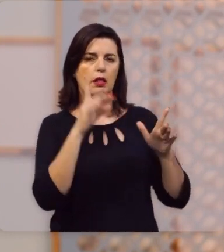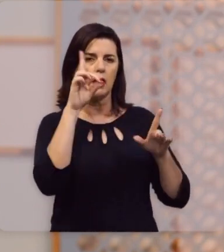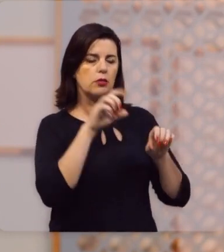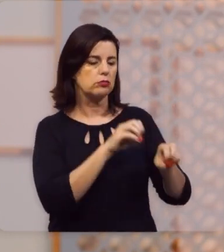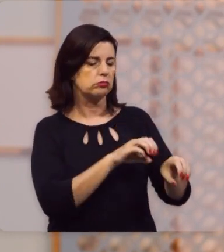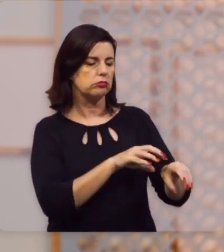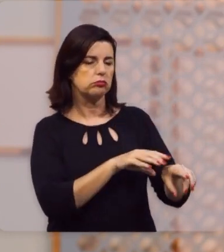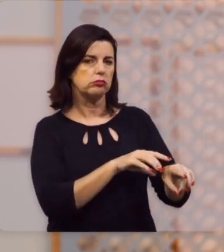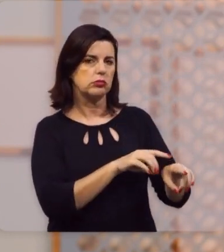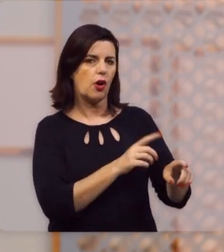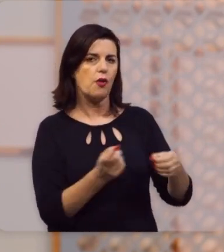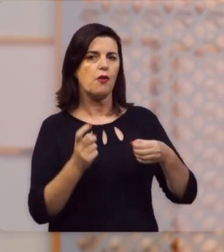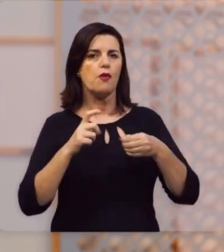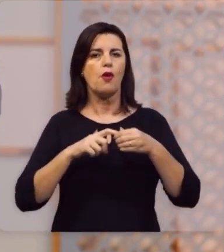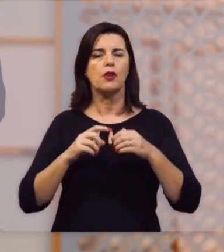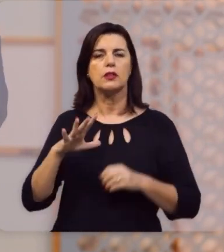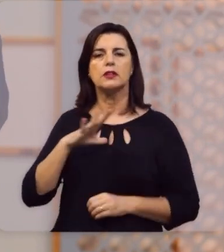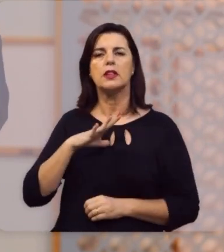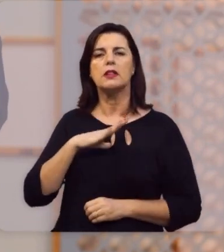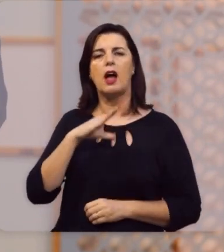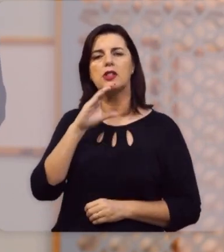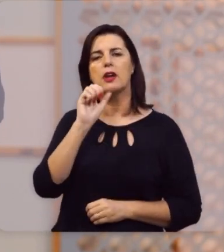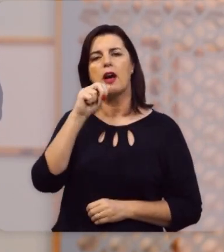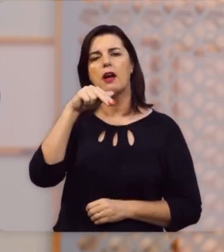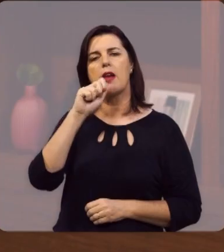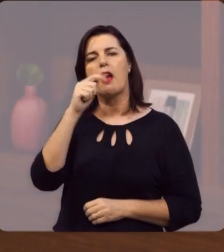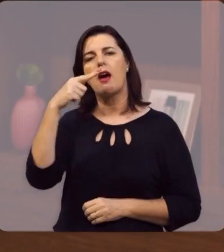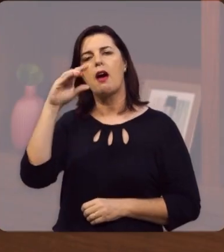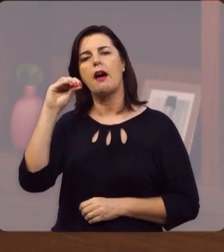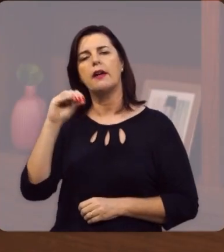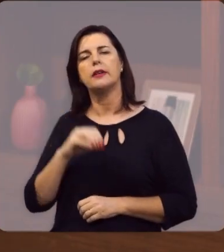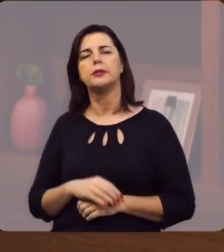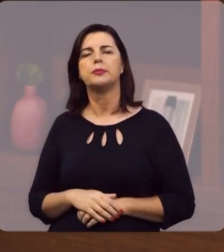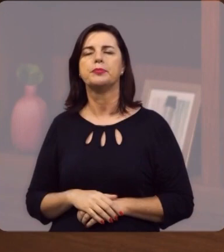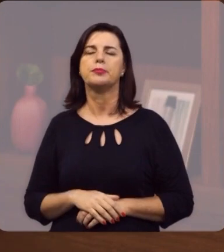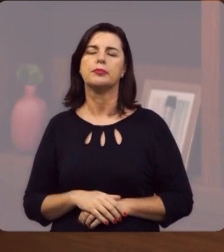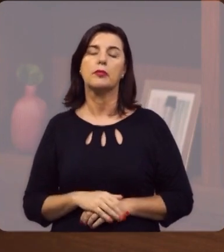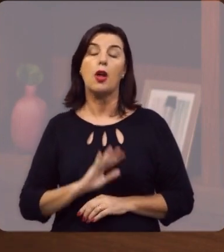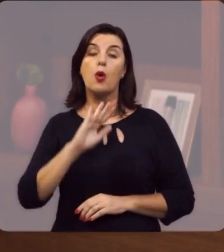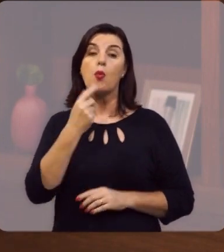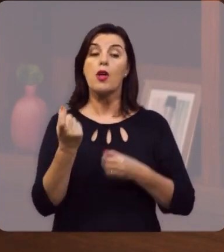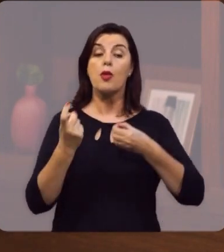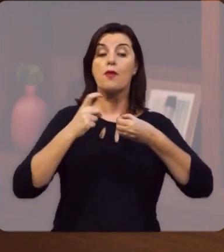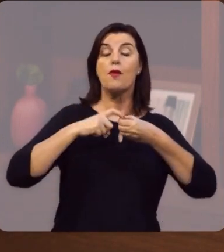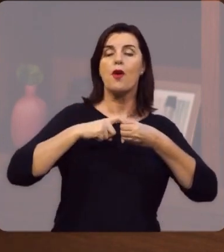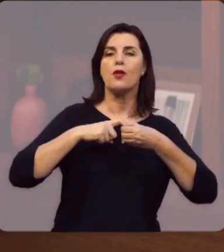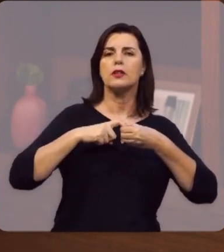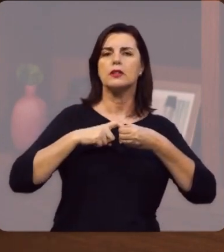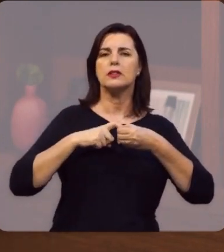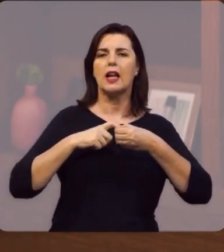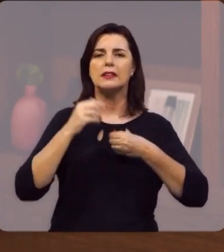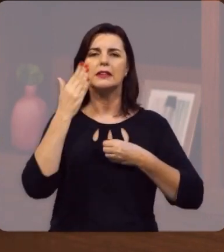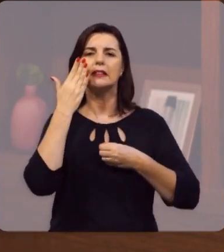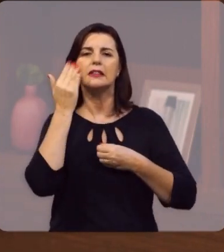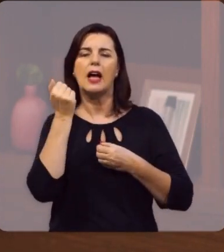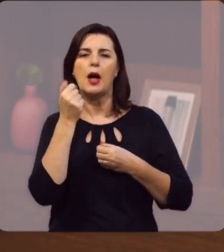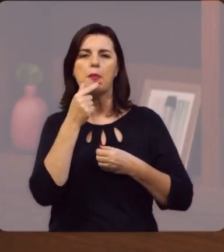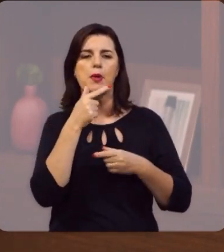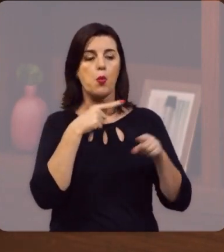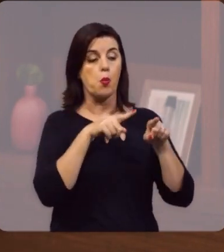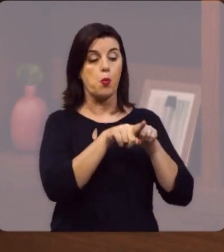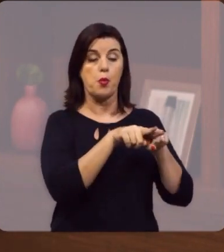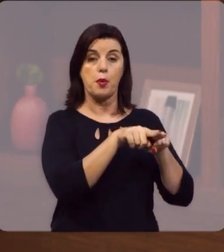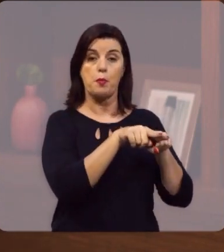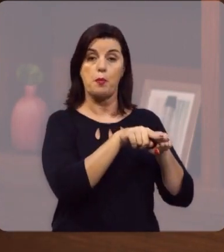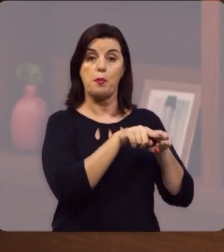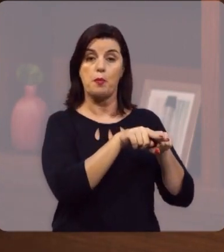retorna à sua terra, a terra de Canaã. Quando ele retorna, ele fica sabendo que o seu irmão